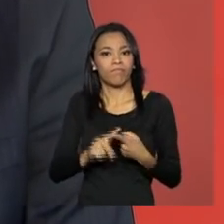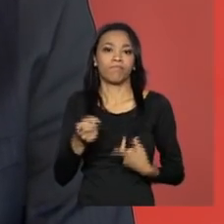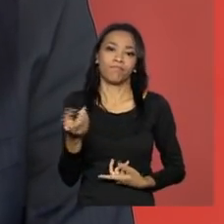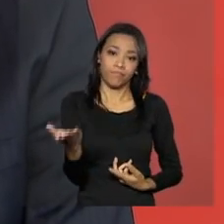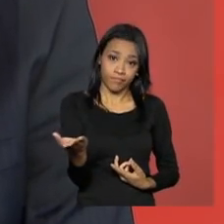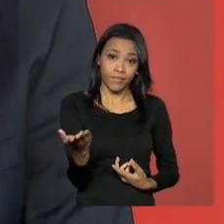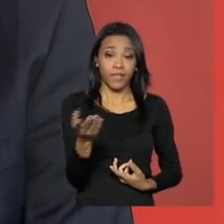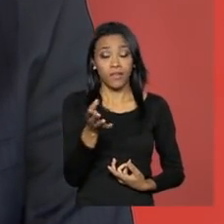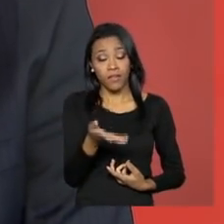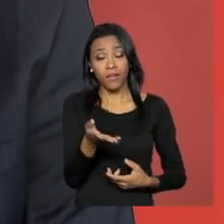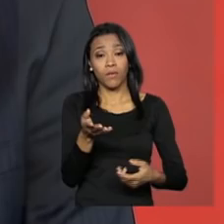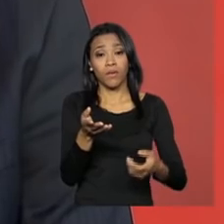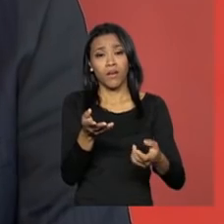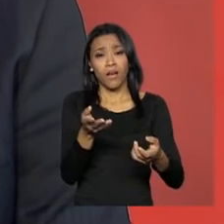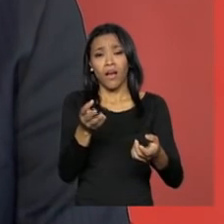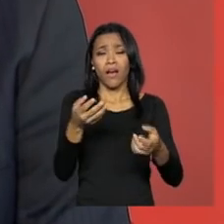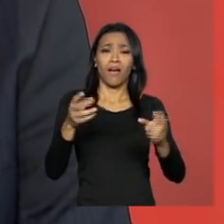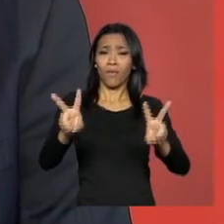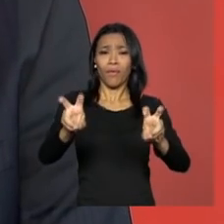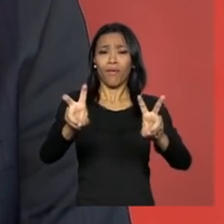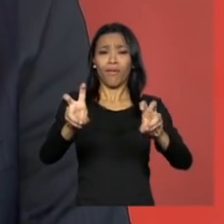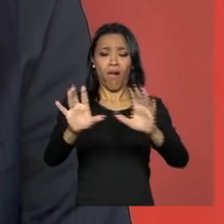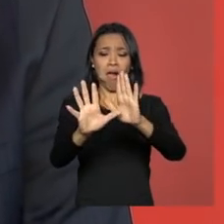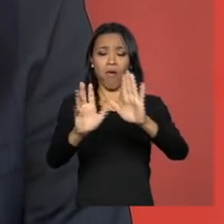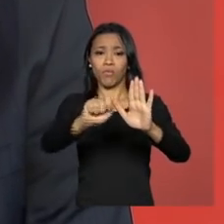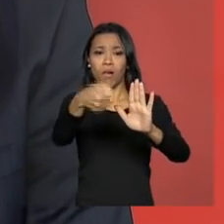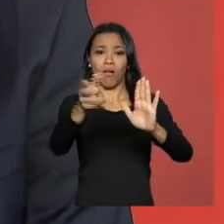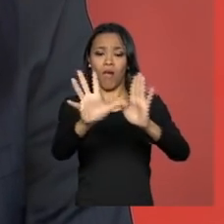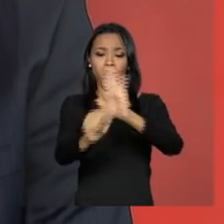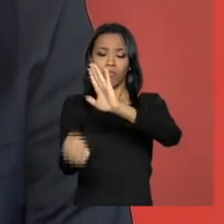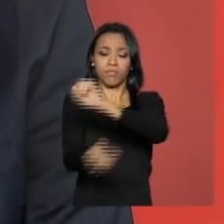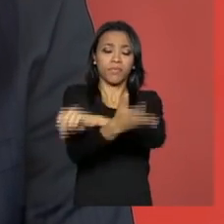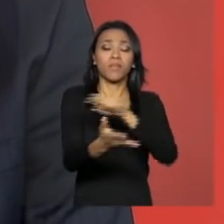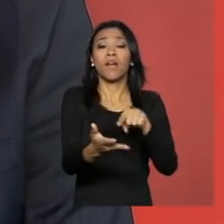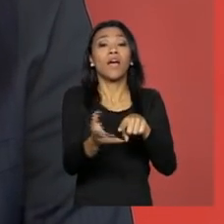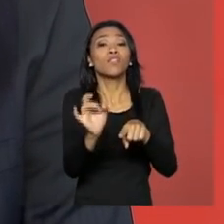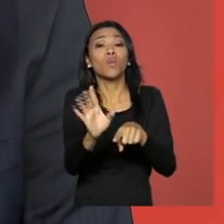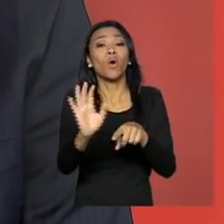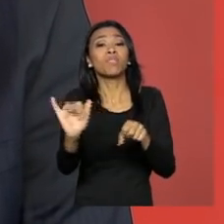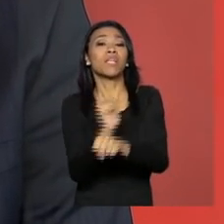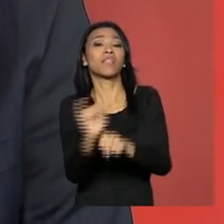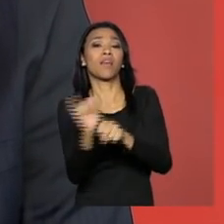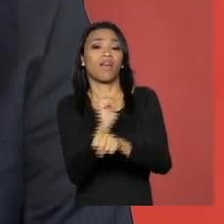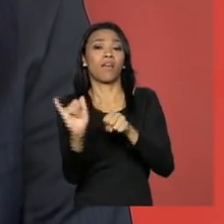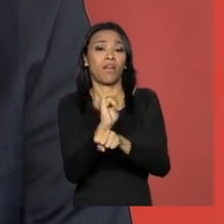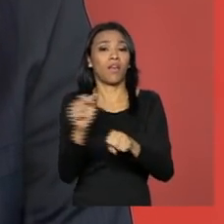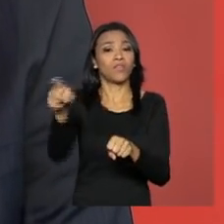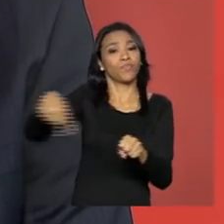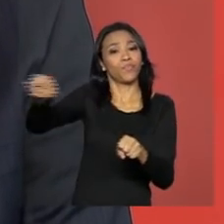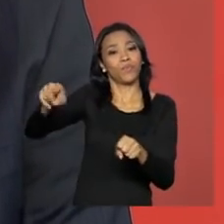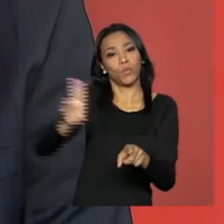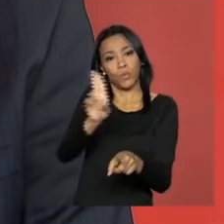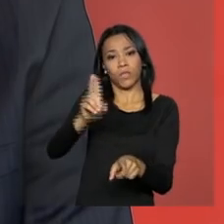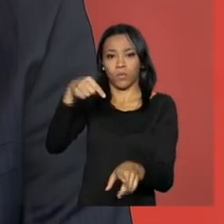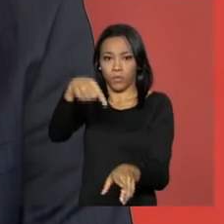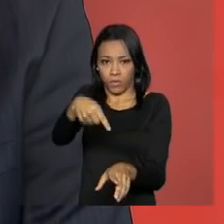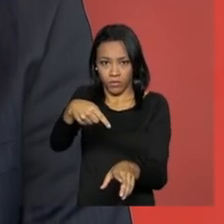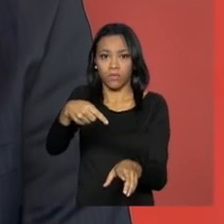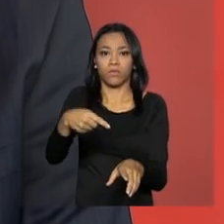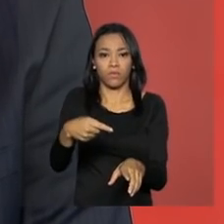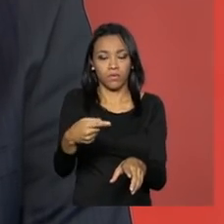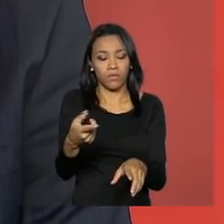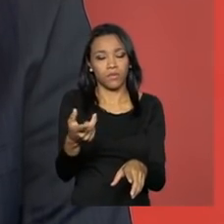para essa insatisfação. Ou seja, na verdade, utiliza-se muito o